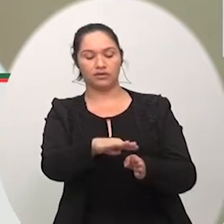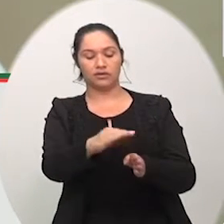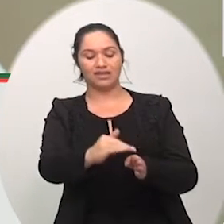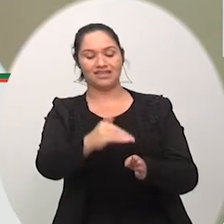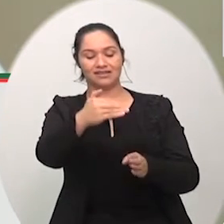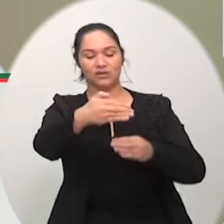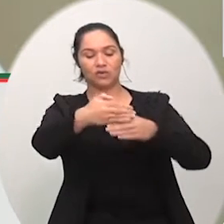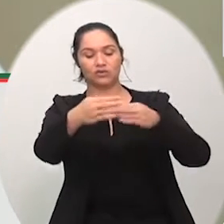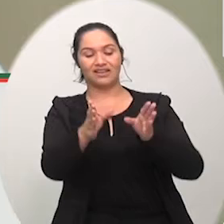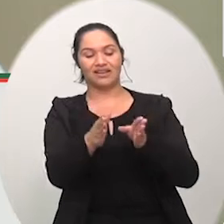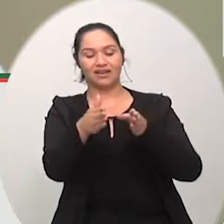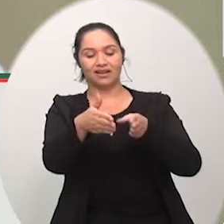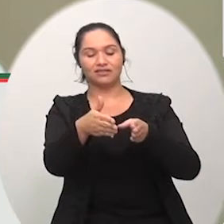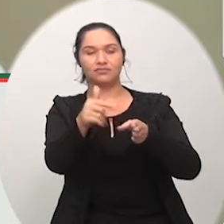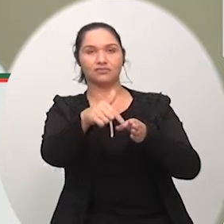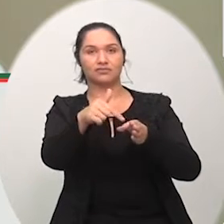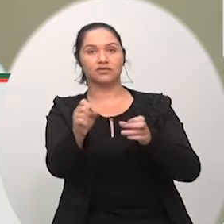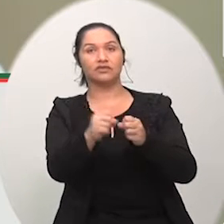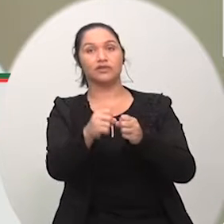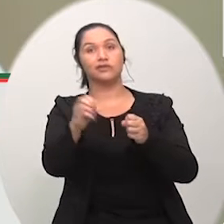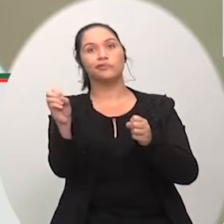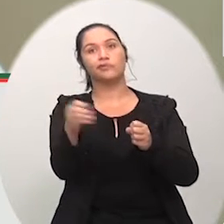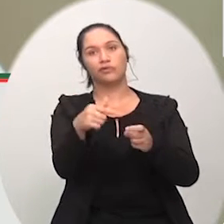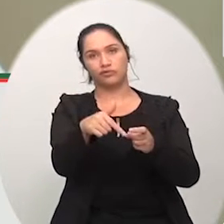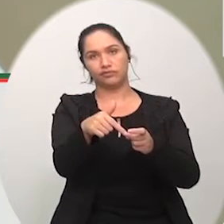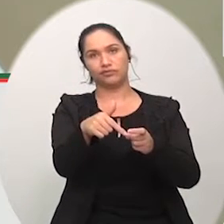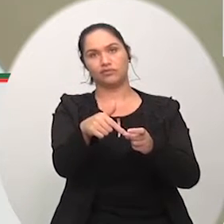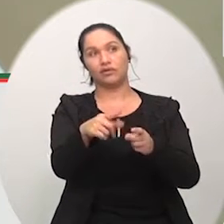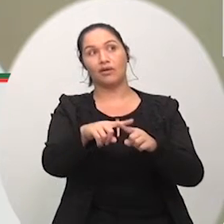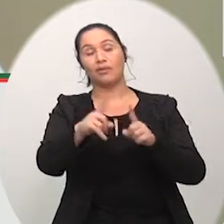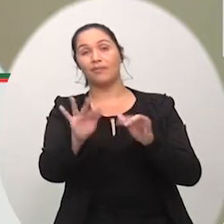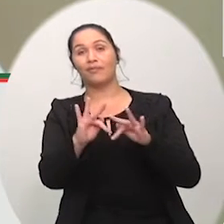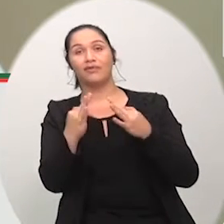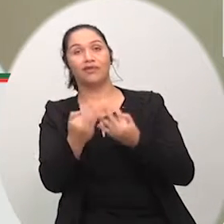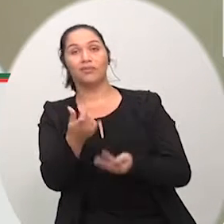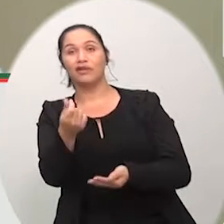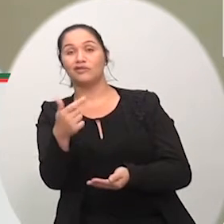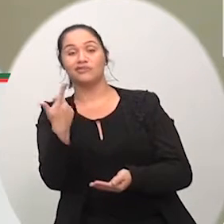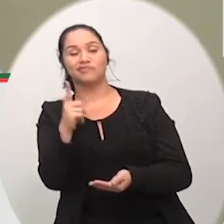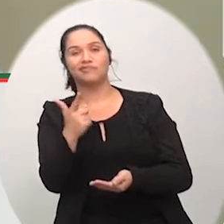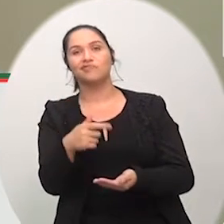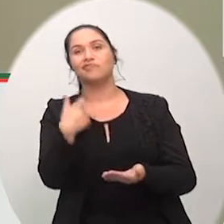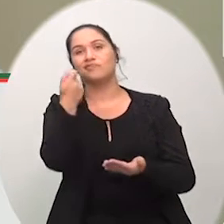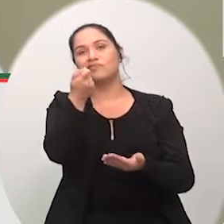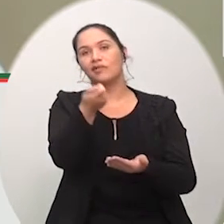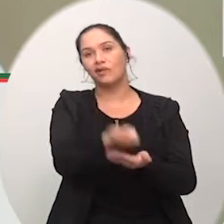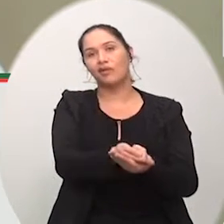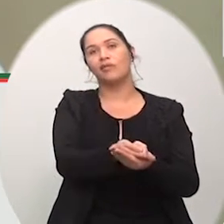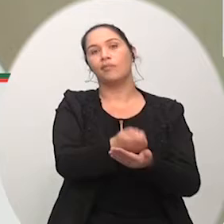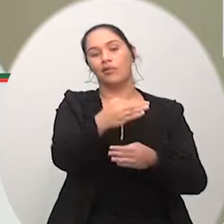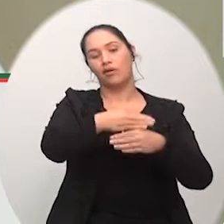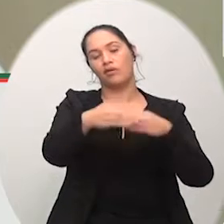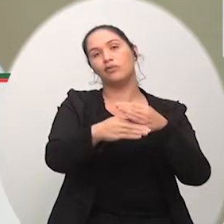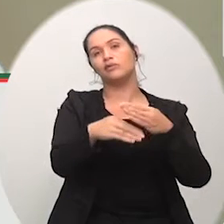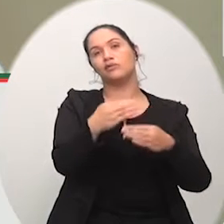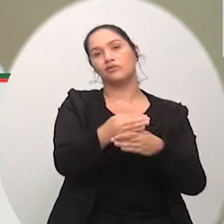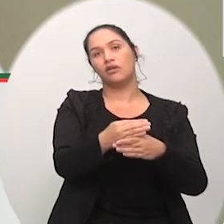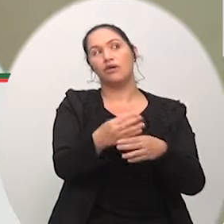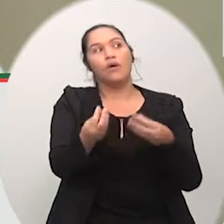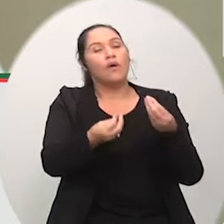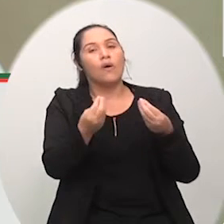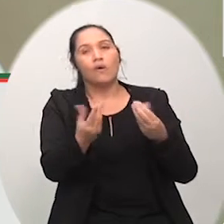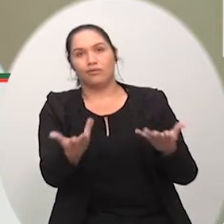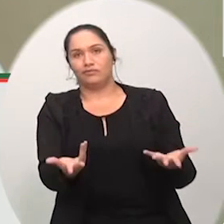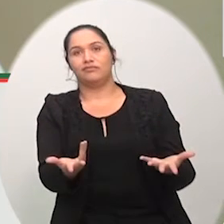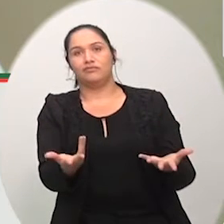eles não concordaram de abrir, e a família não tem dinheiro para construir esse túmulo acima daquele que já tem. Como é que fica?